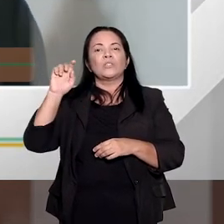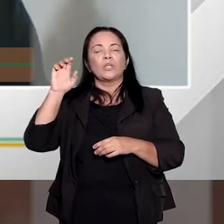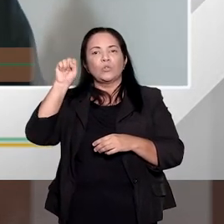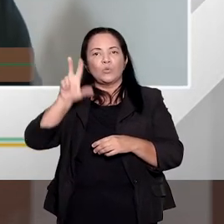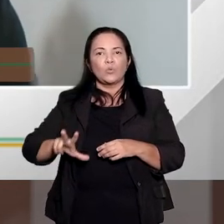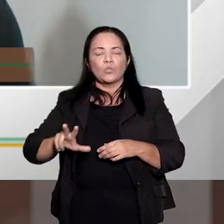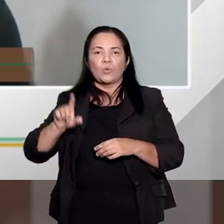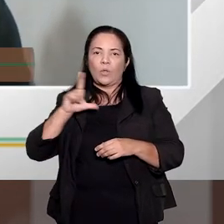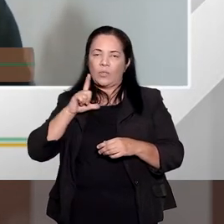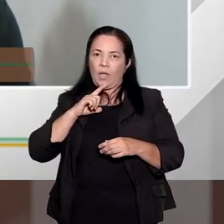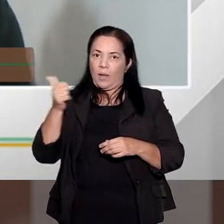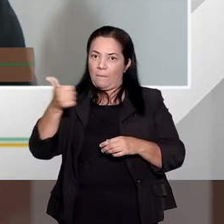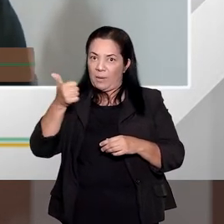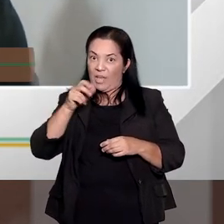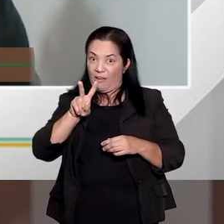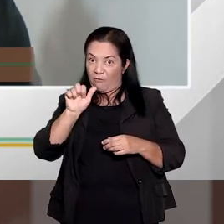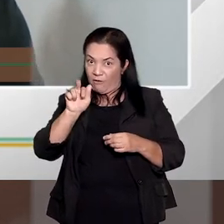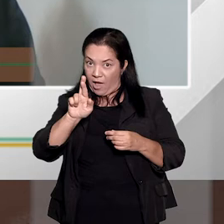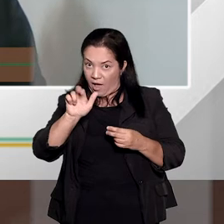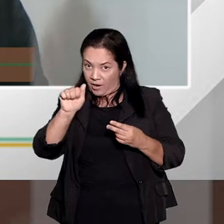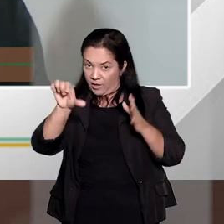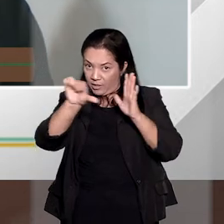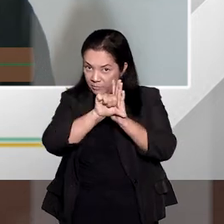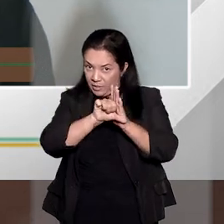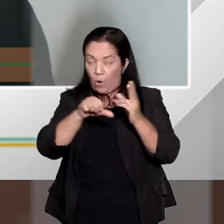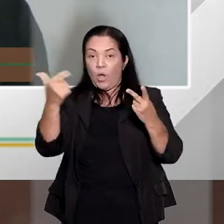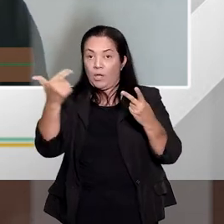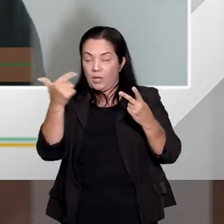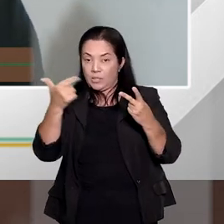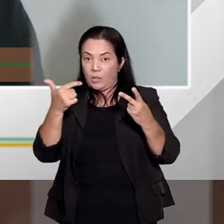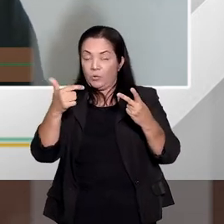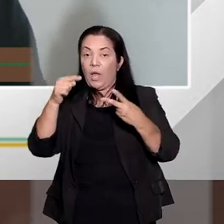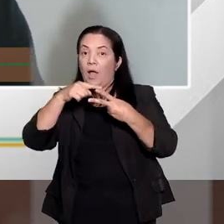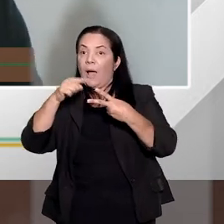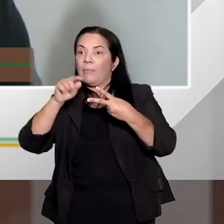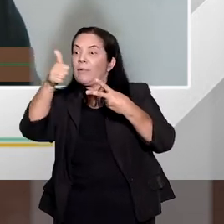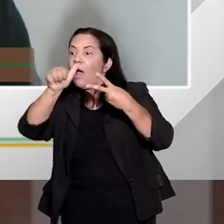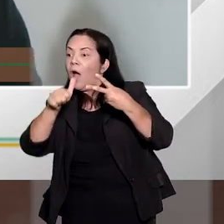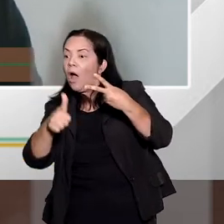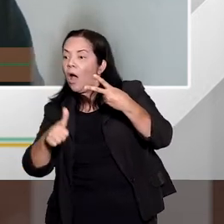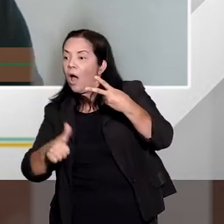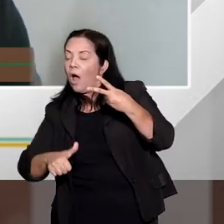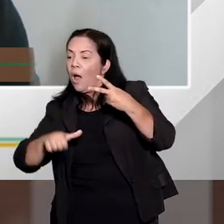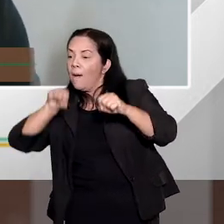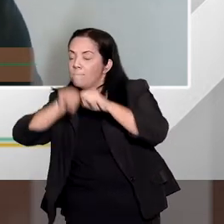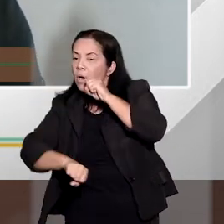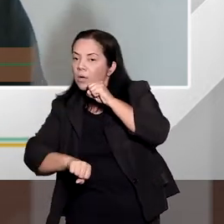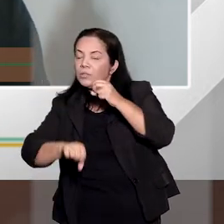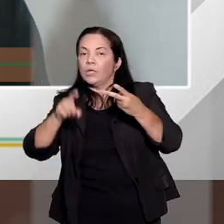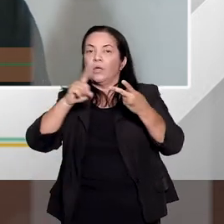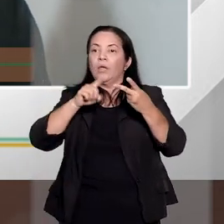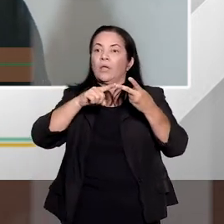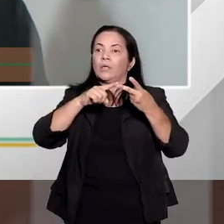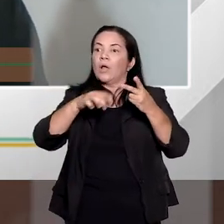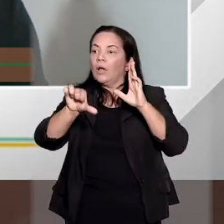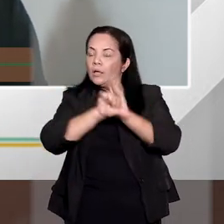vara criminal e a segunda vara criminal, claro que a primeira julga homicídio, mas julga outros crimes também e a segunda crime também. Então, por